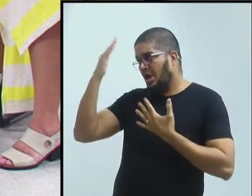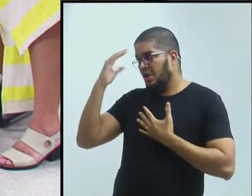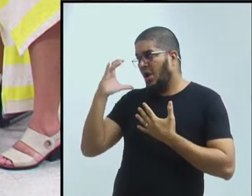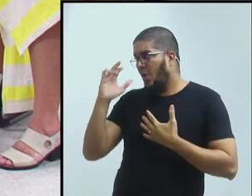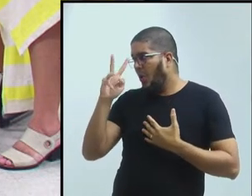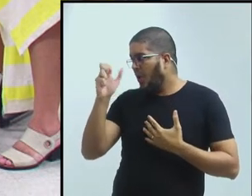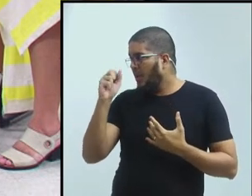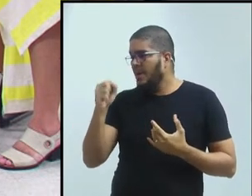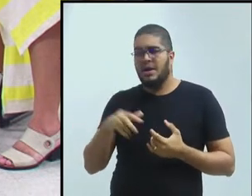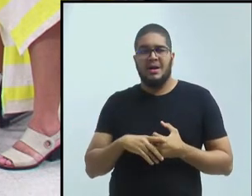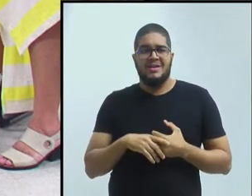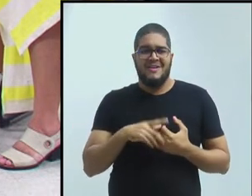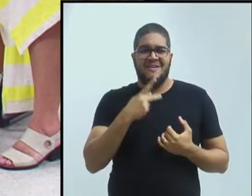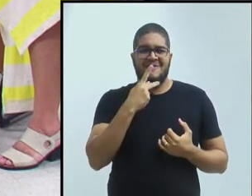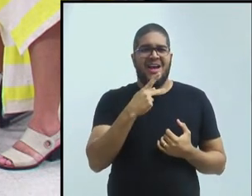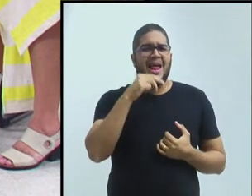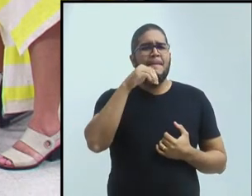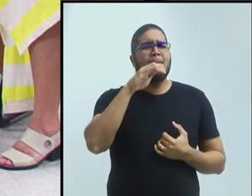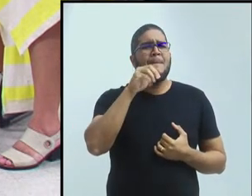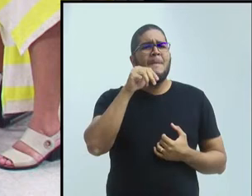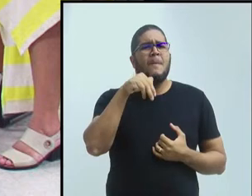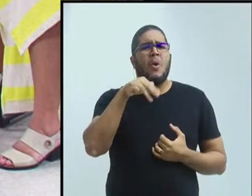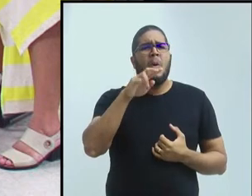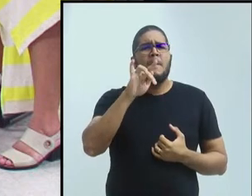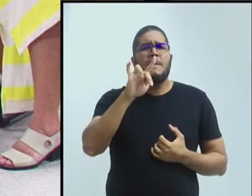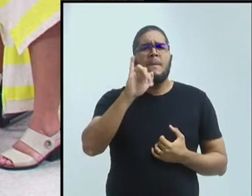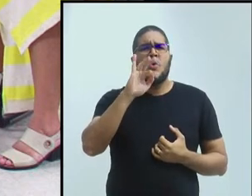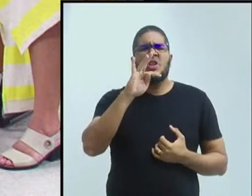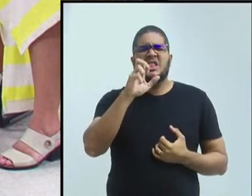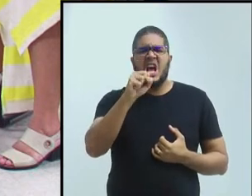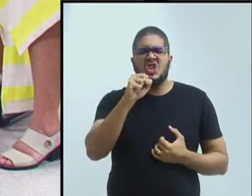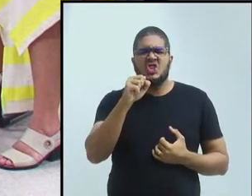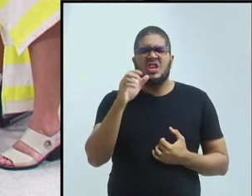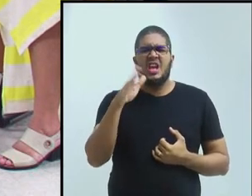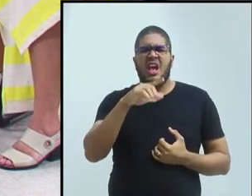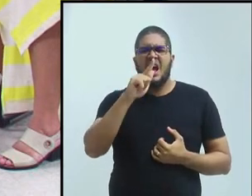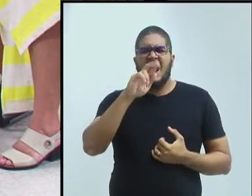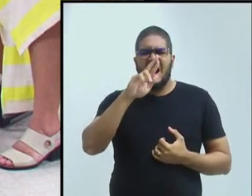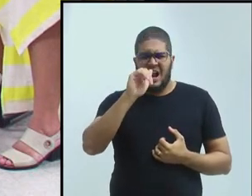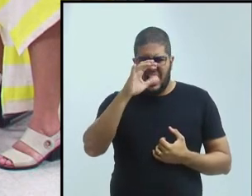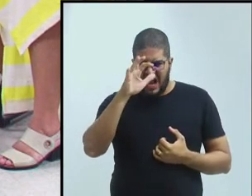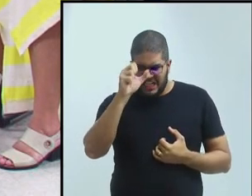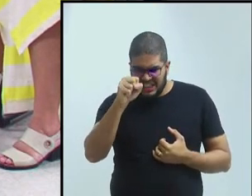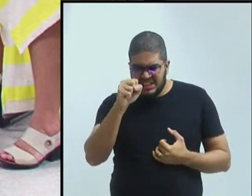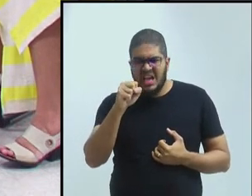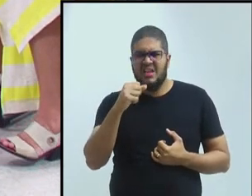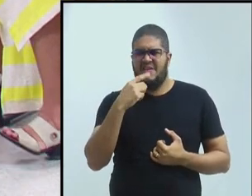feliz noite, umas coisas assim. A gente vai pegando expressões que você vê que são decalques do espanhol.